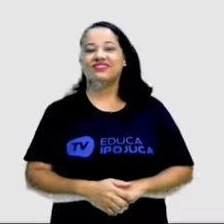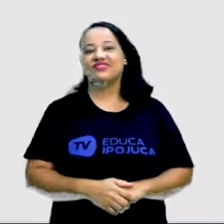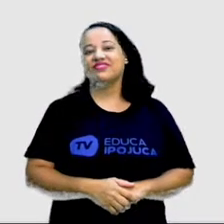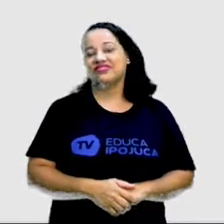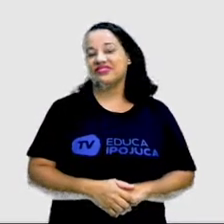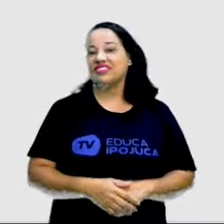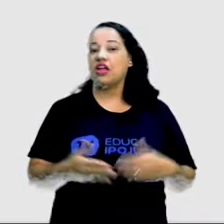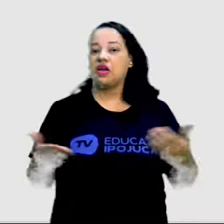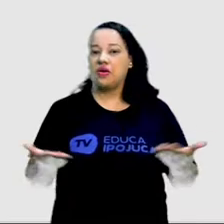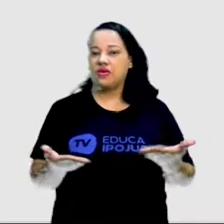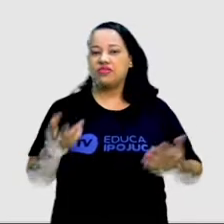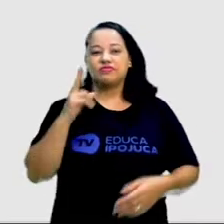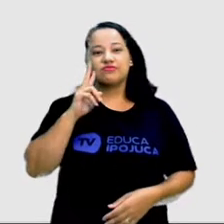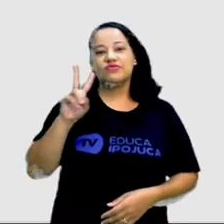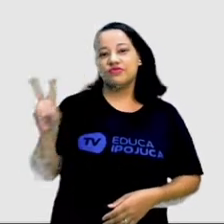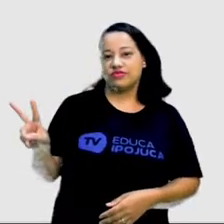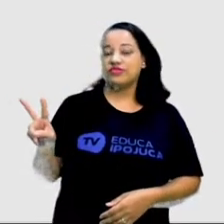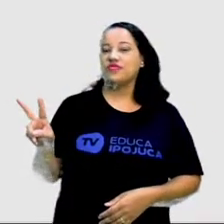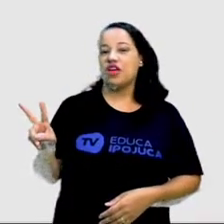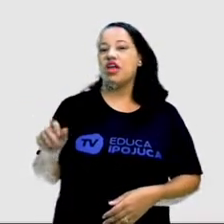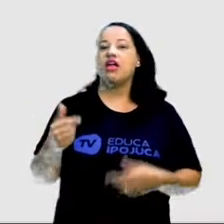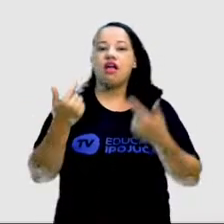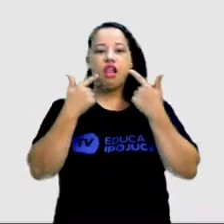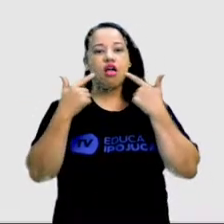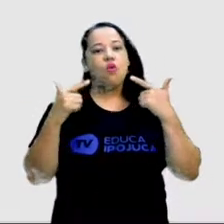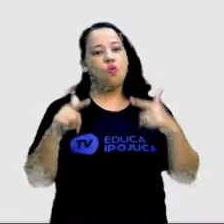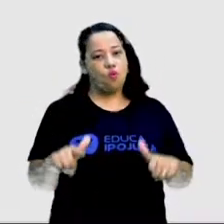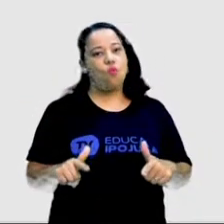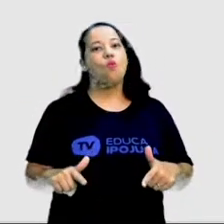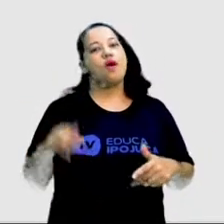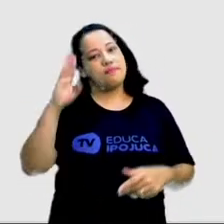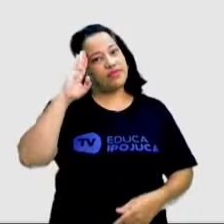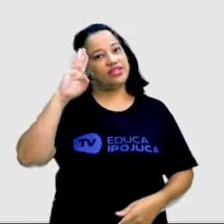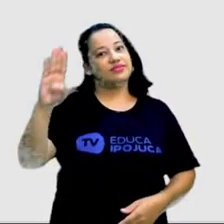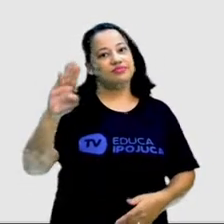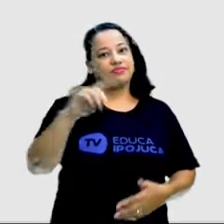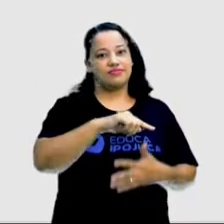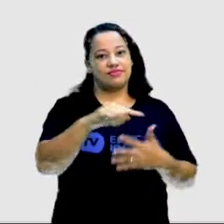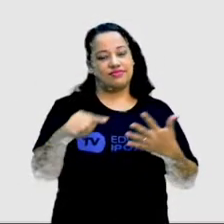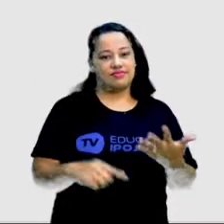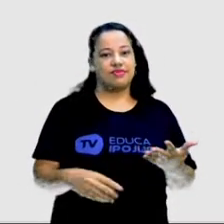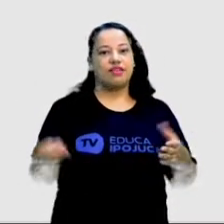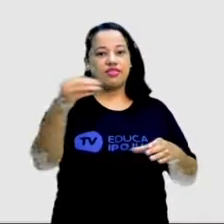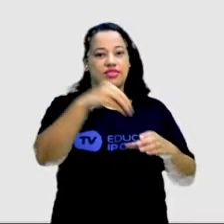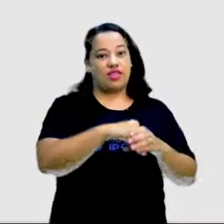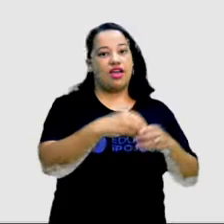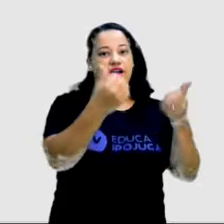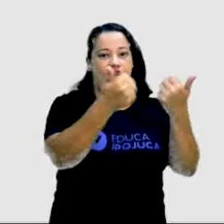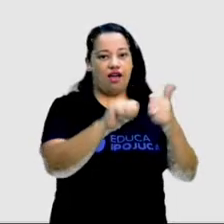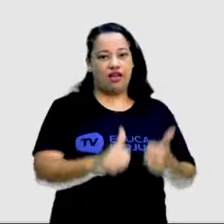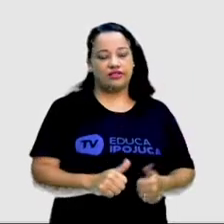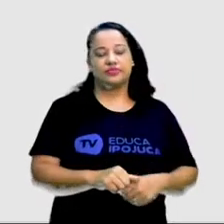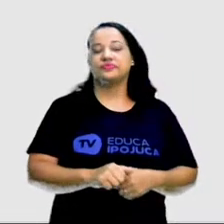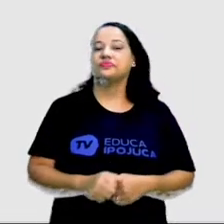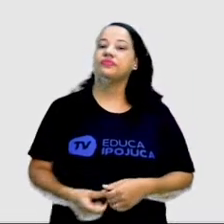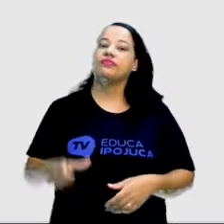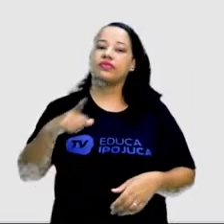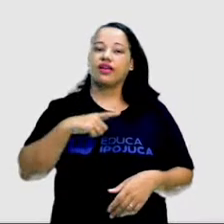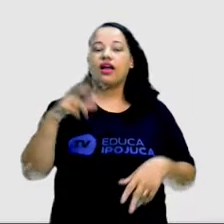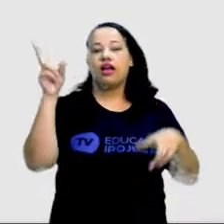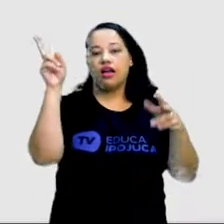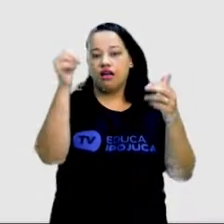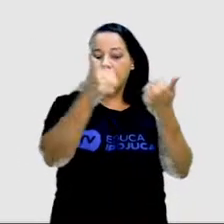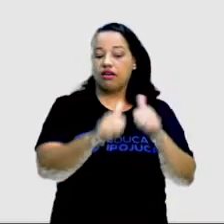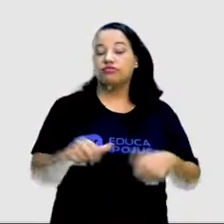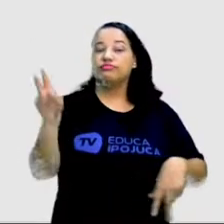Vamos ver de início as principais linguagens da arte. Nós temos aqui as artes visuais,